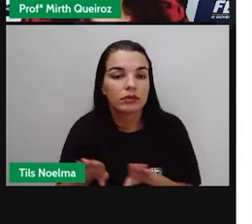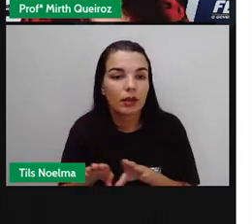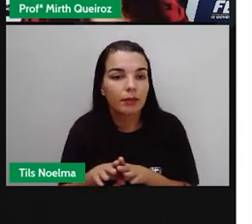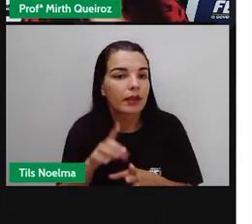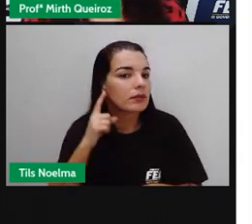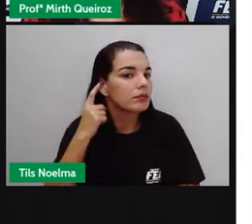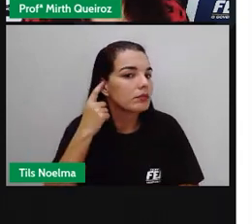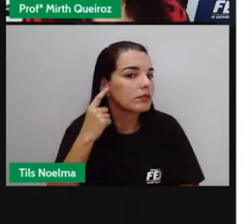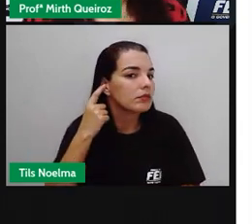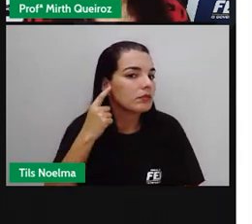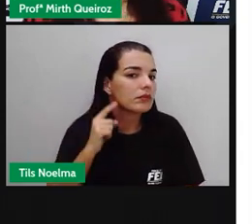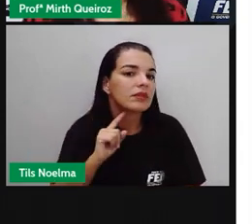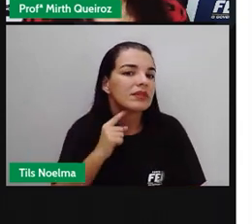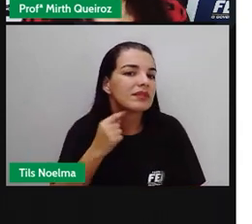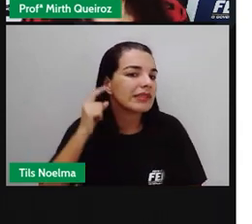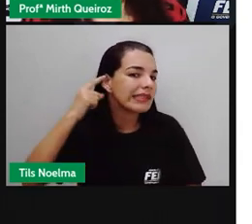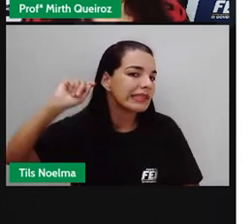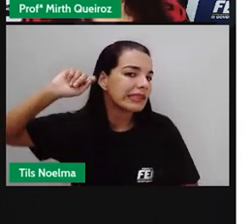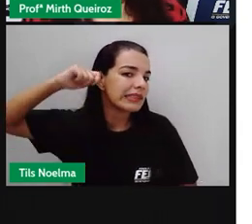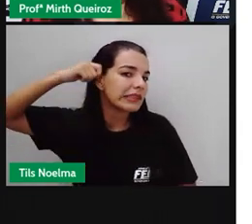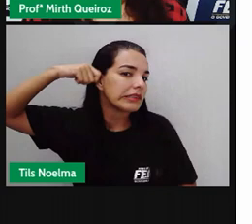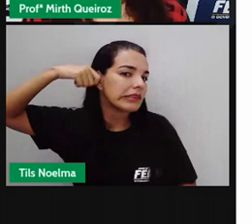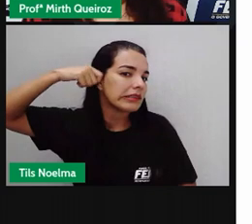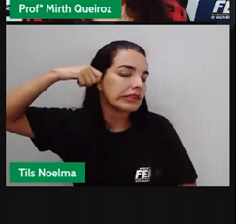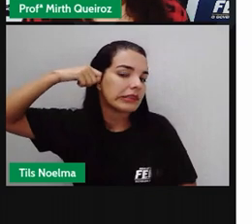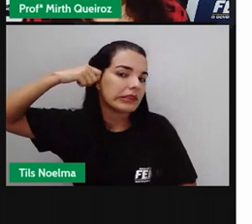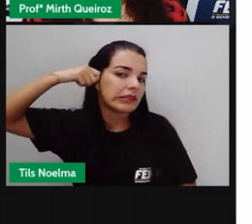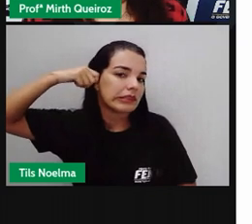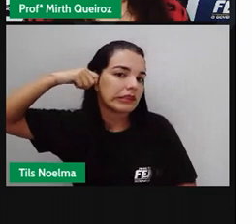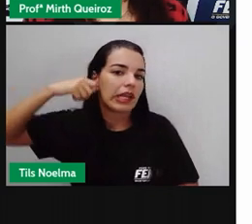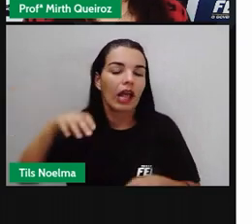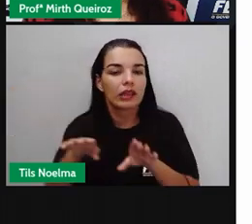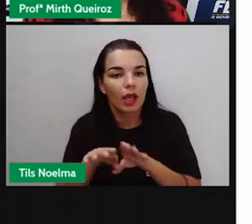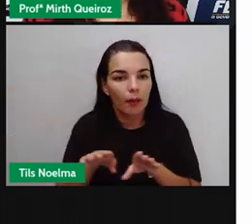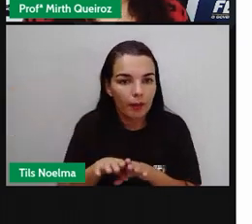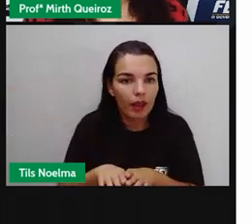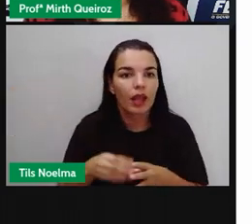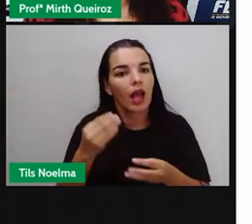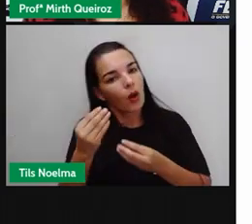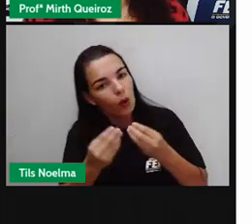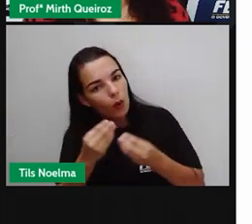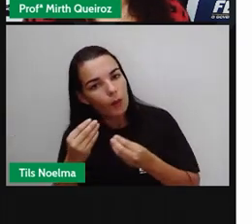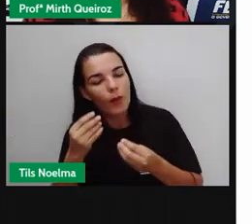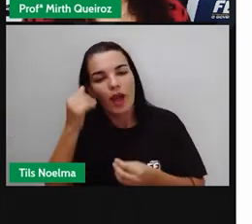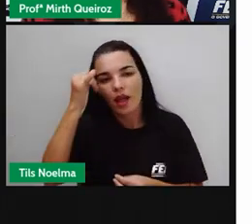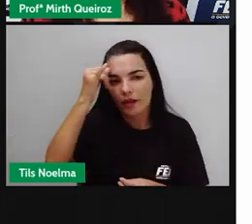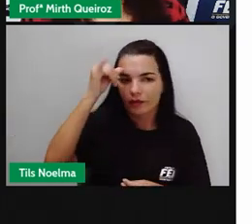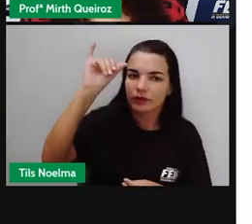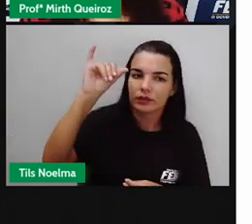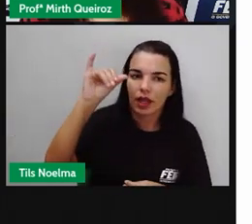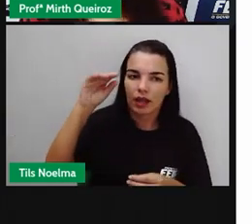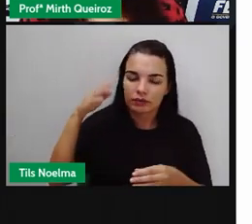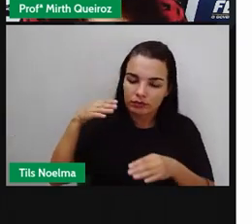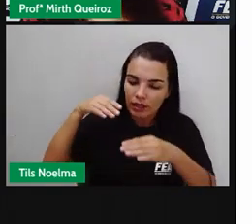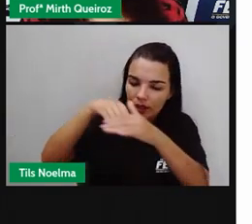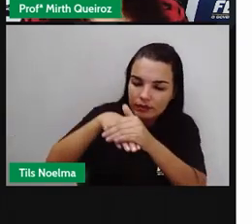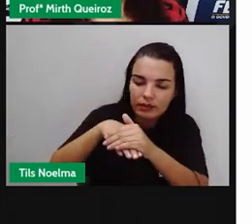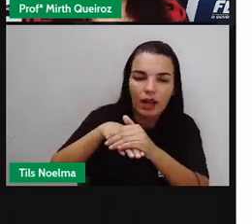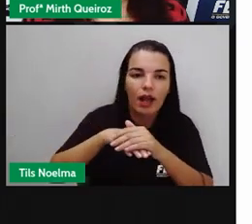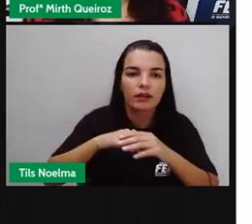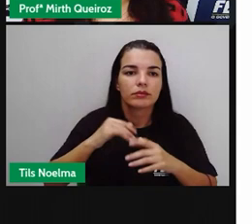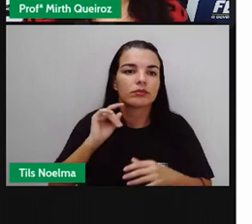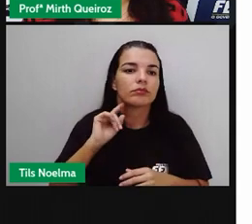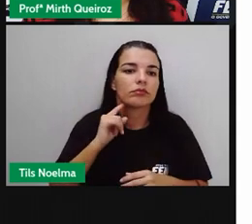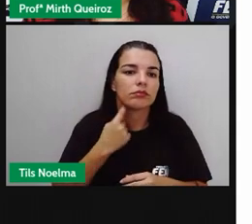ouvido também é uma forma aí de não deixar invasores entrar aí no nosso ouvido, né? A nossa própria